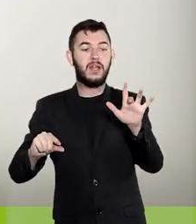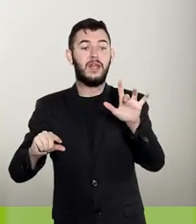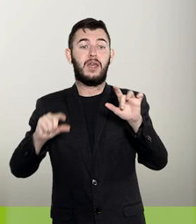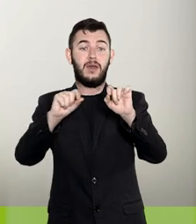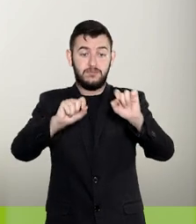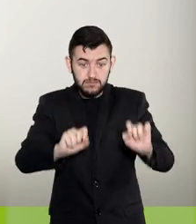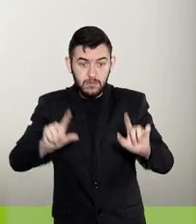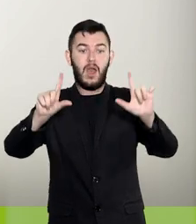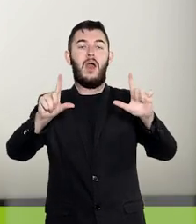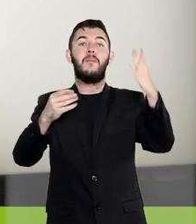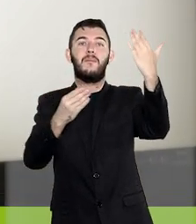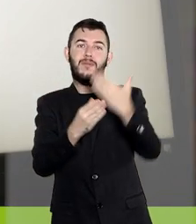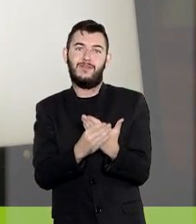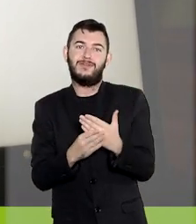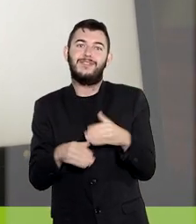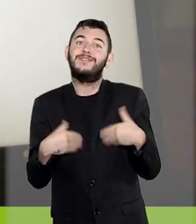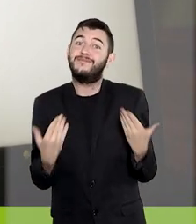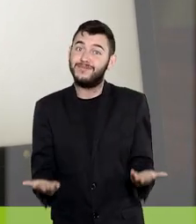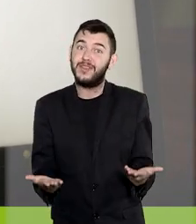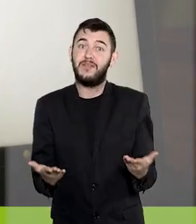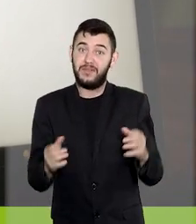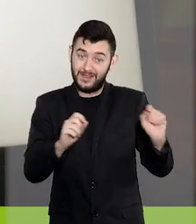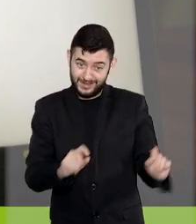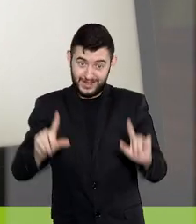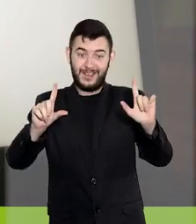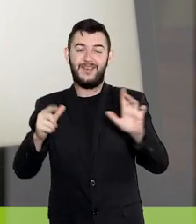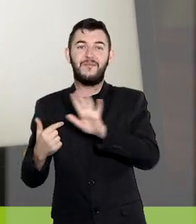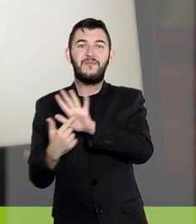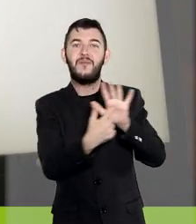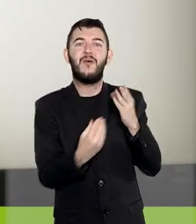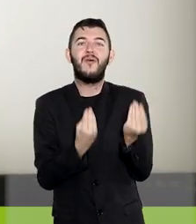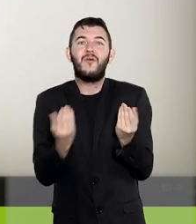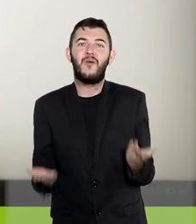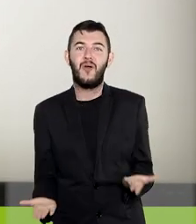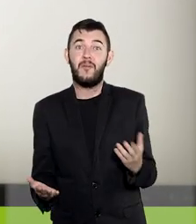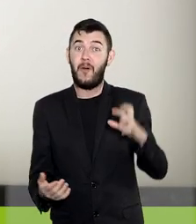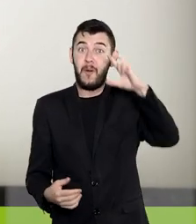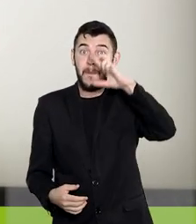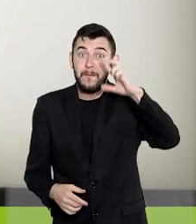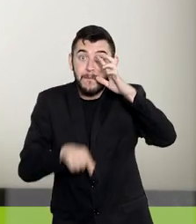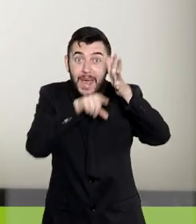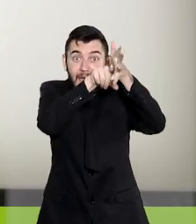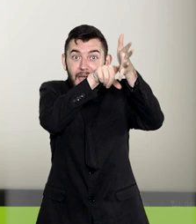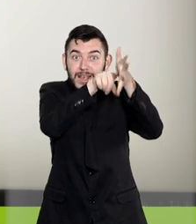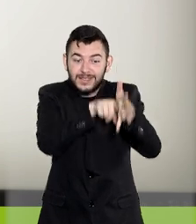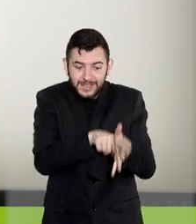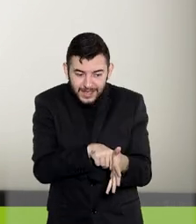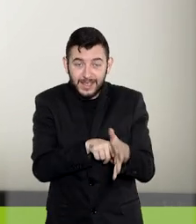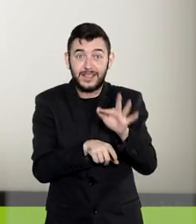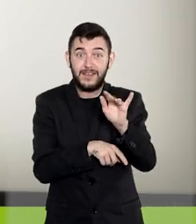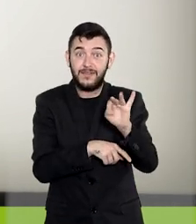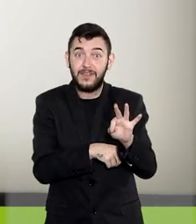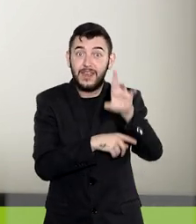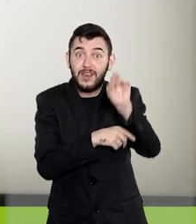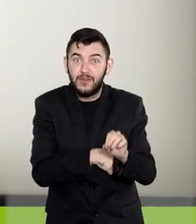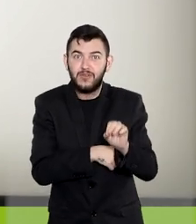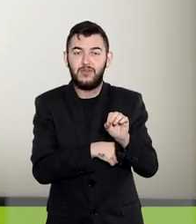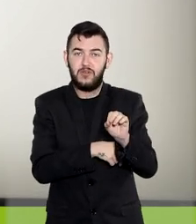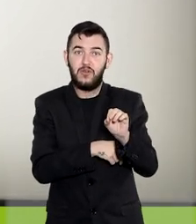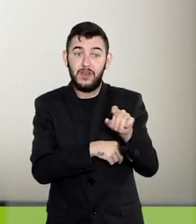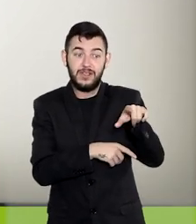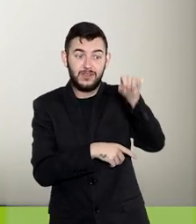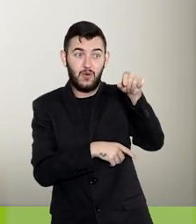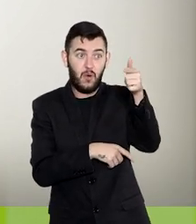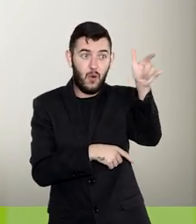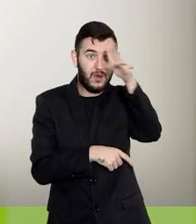clicar sobre o numeral. Nessa tela, é possível ainda utilizar filtros de pesquisa e conceder credencial